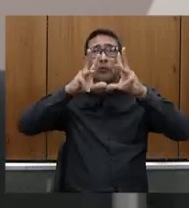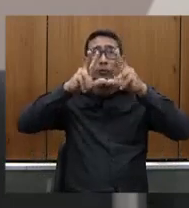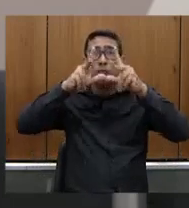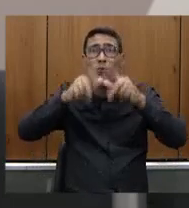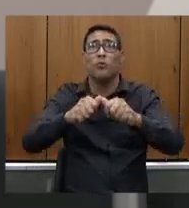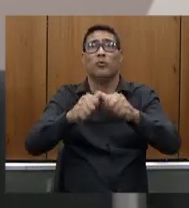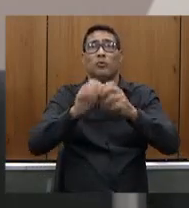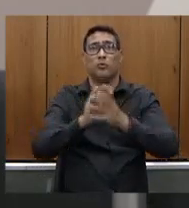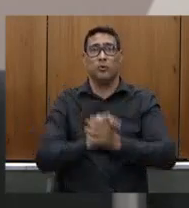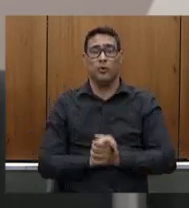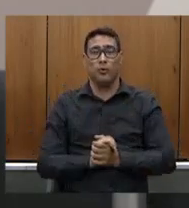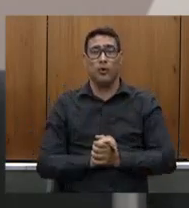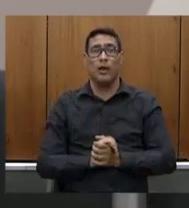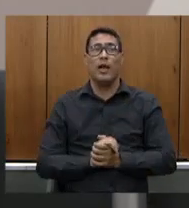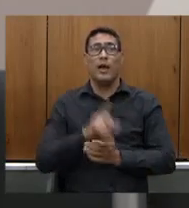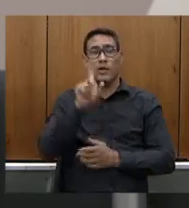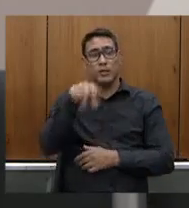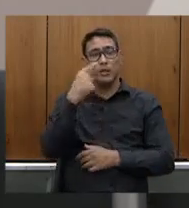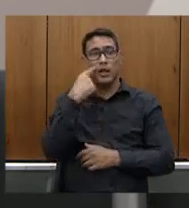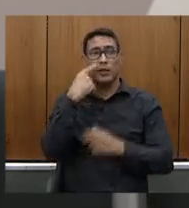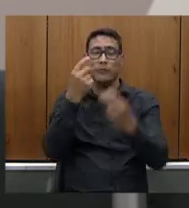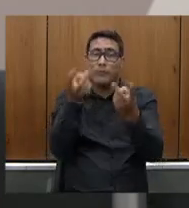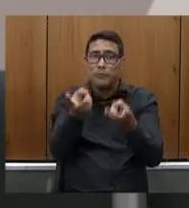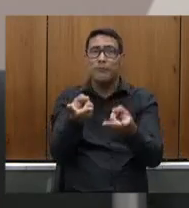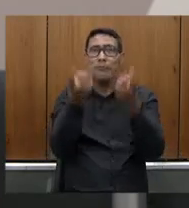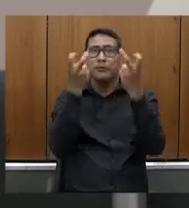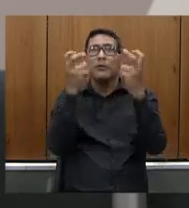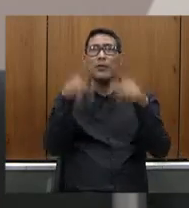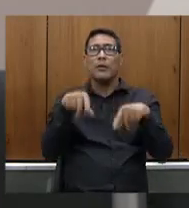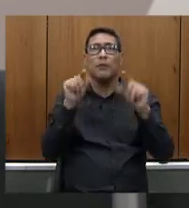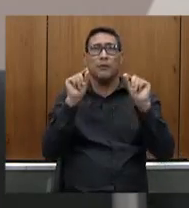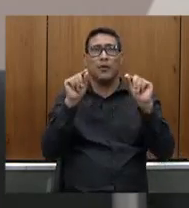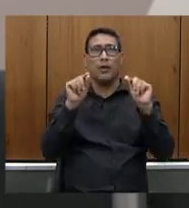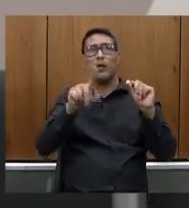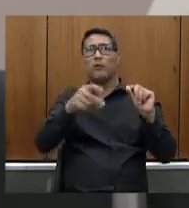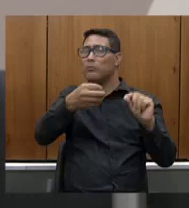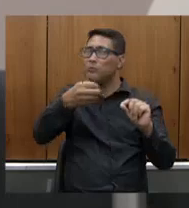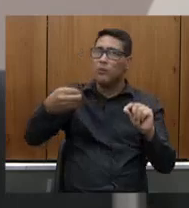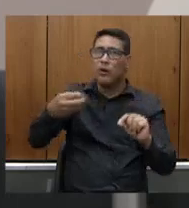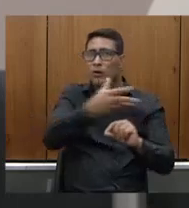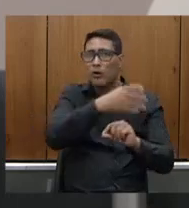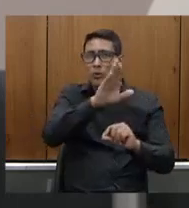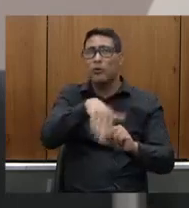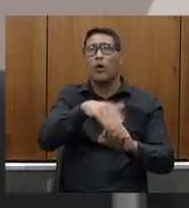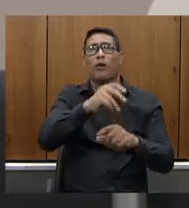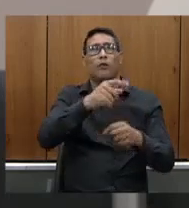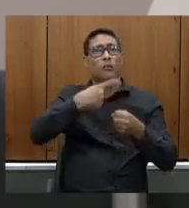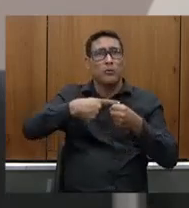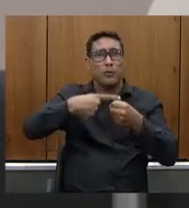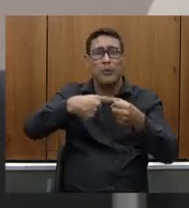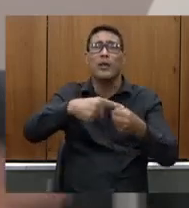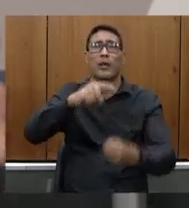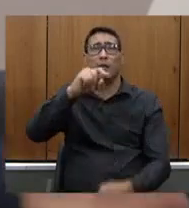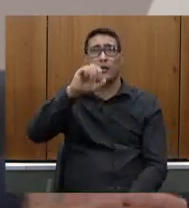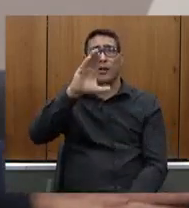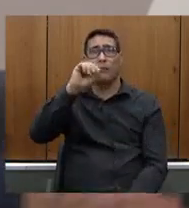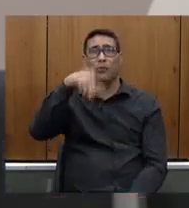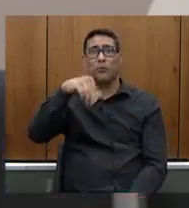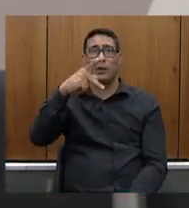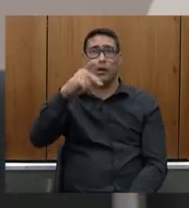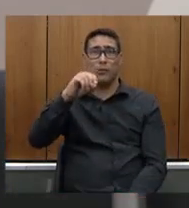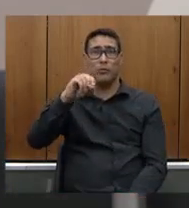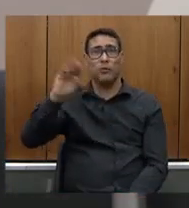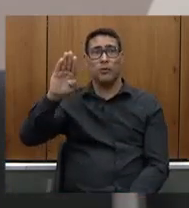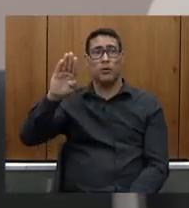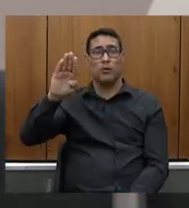nós já temos notado os novos municípios os novos leitos chegando Campo Belo recebeu mais dez por exemplo